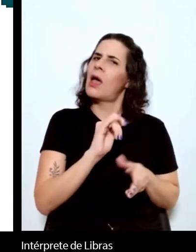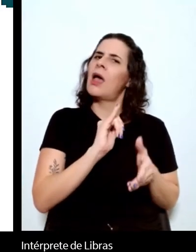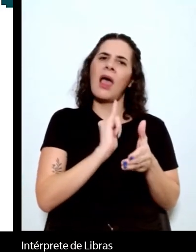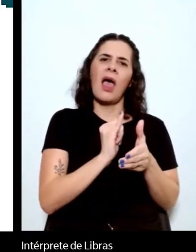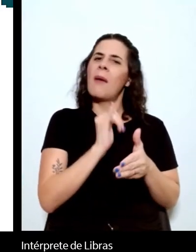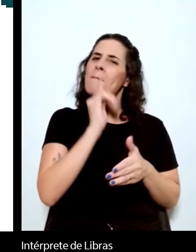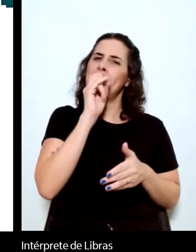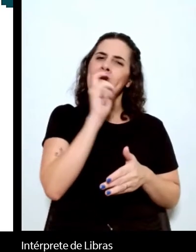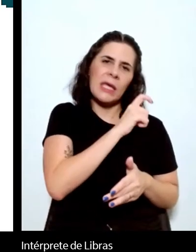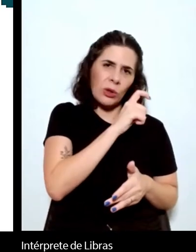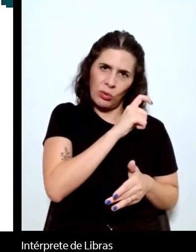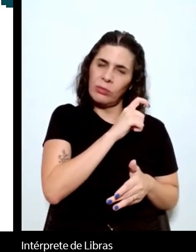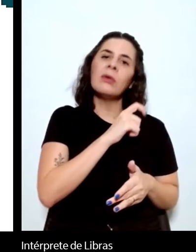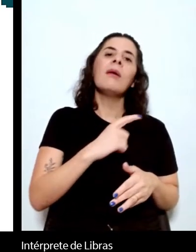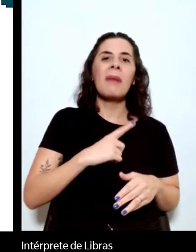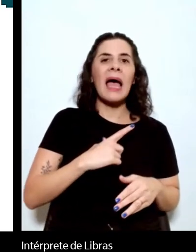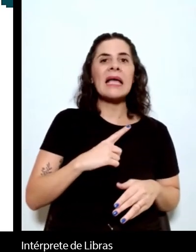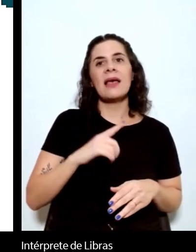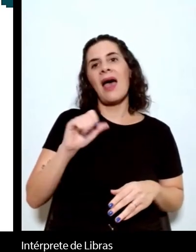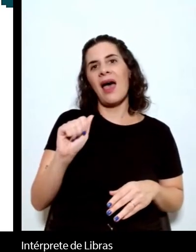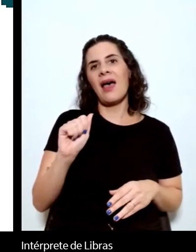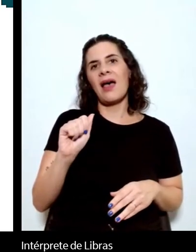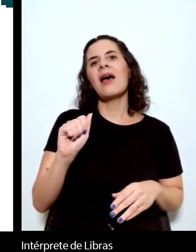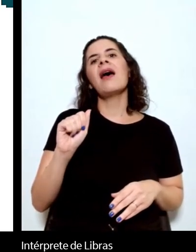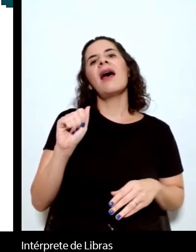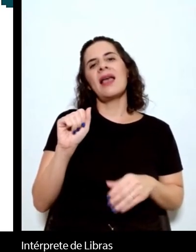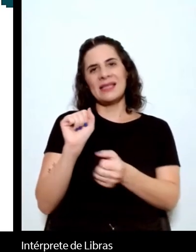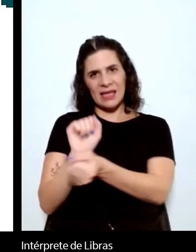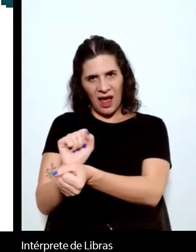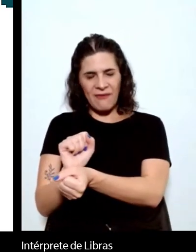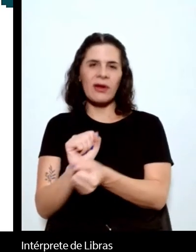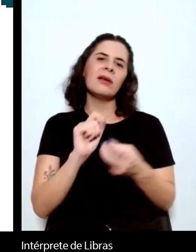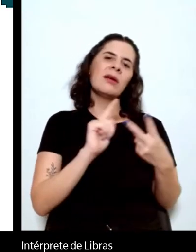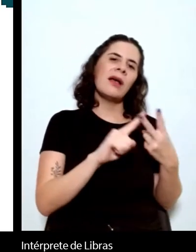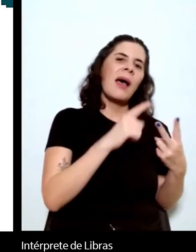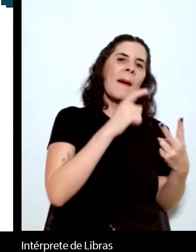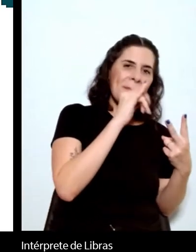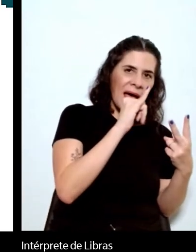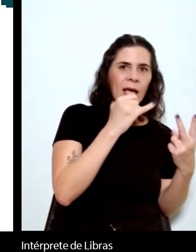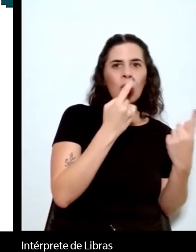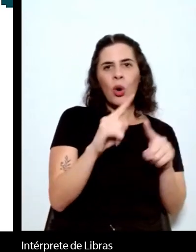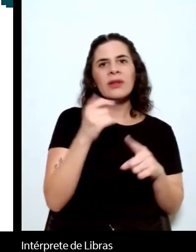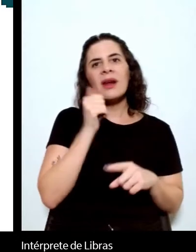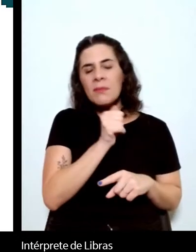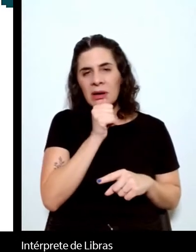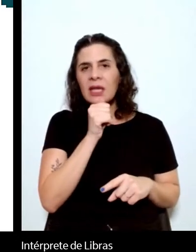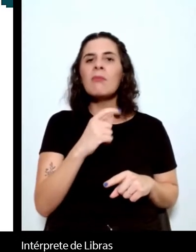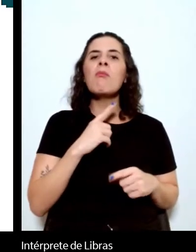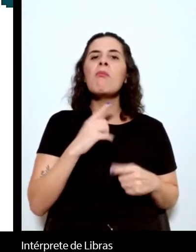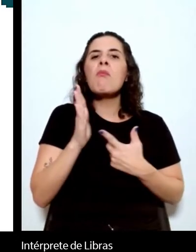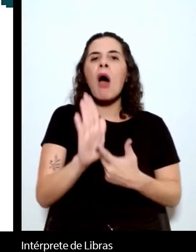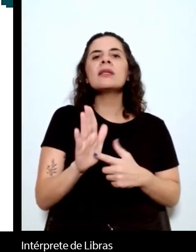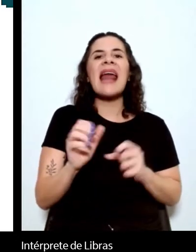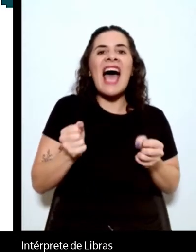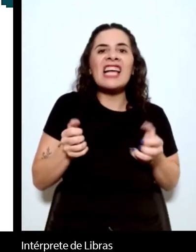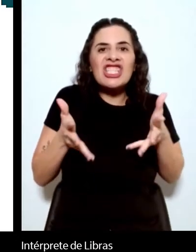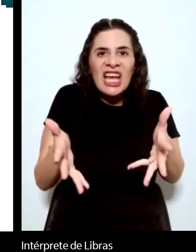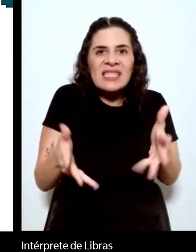escrava quanto pai contra mãe afirmam a agência e a humanidade do escravo. Nos próprios